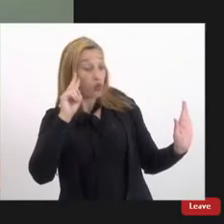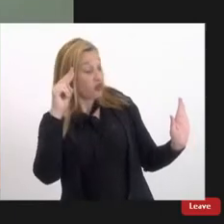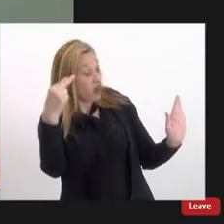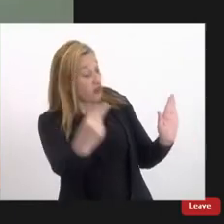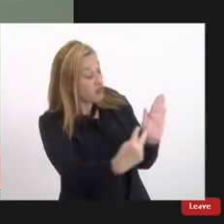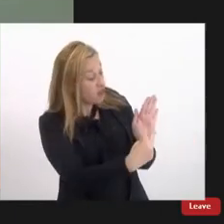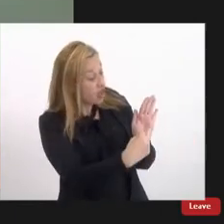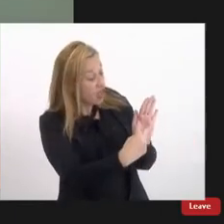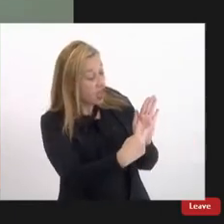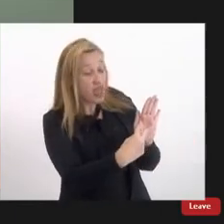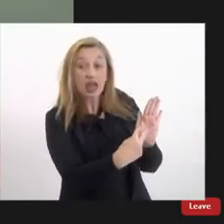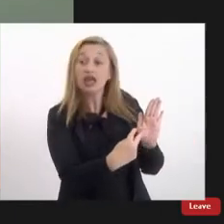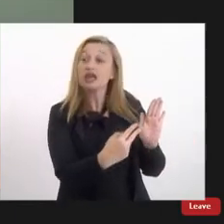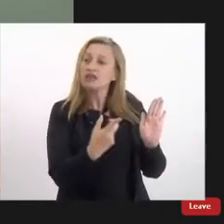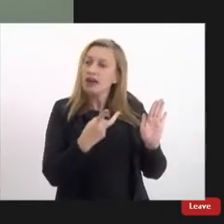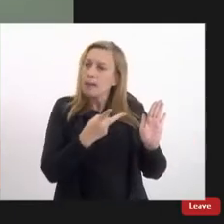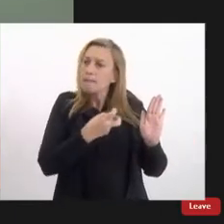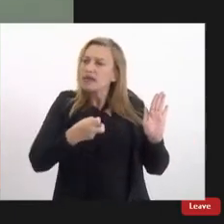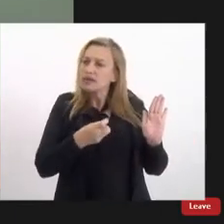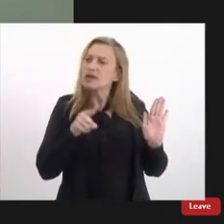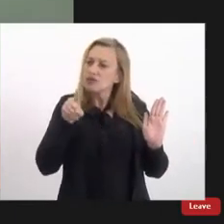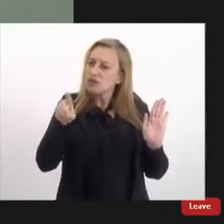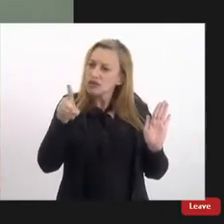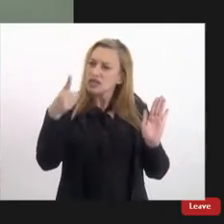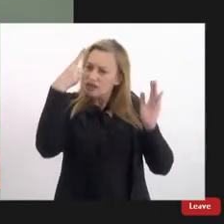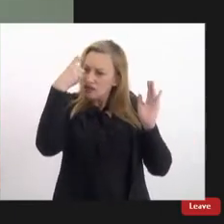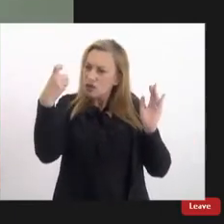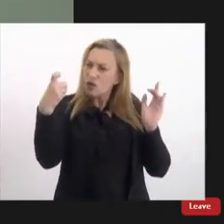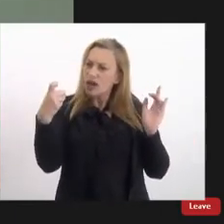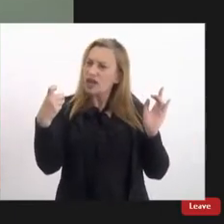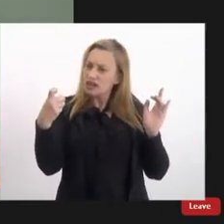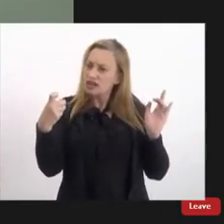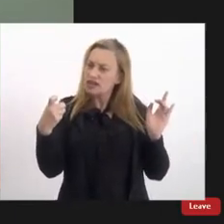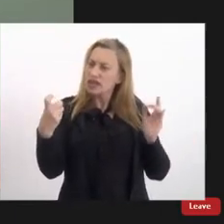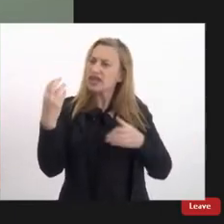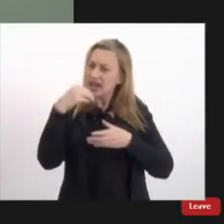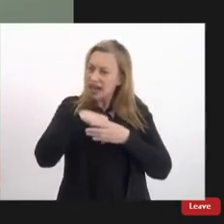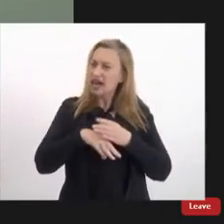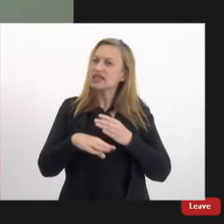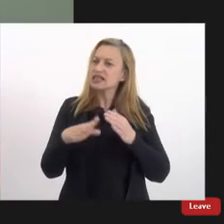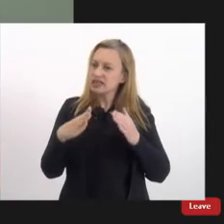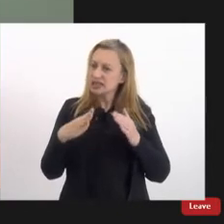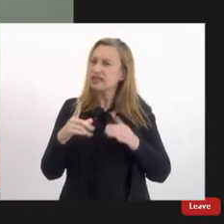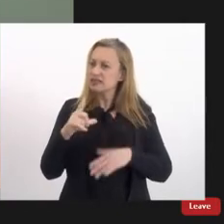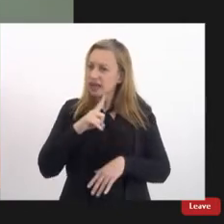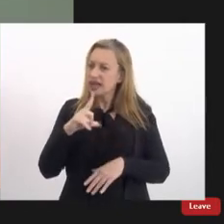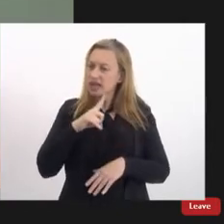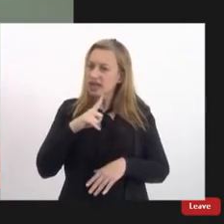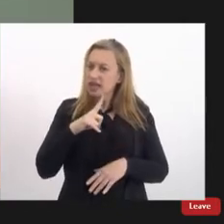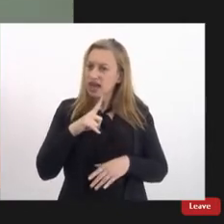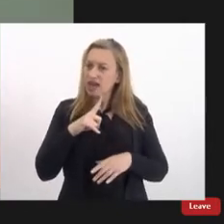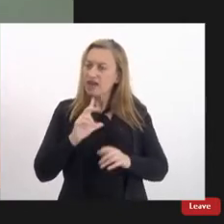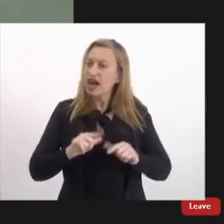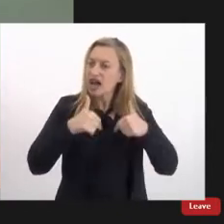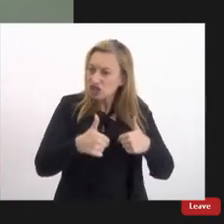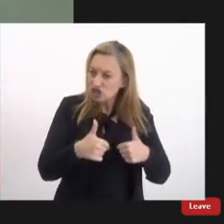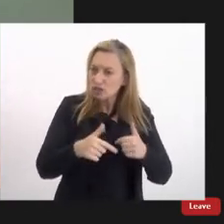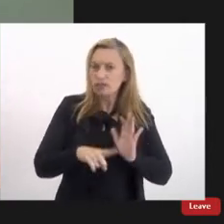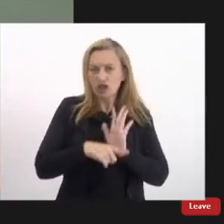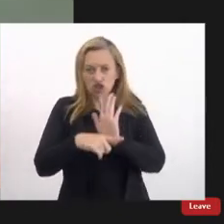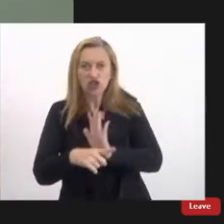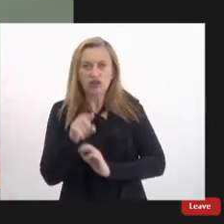estabelecimento já estariam preparados para as primeiras providências ok eu